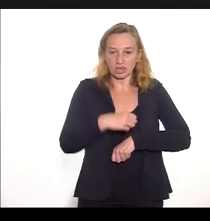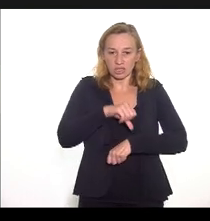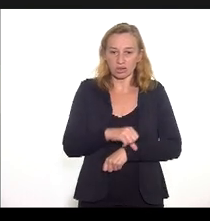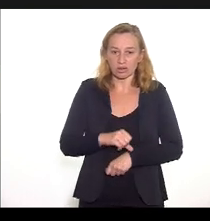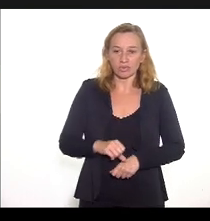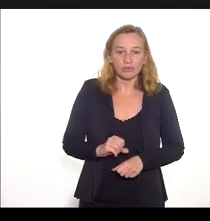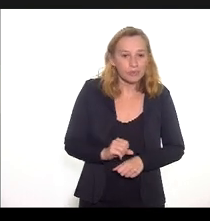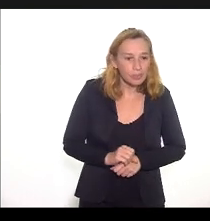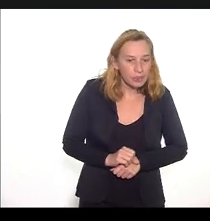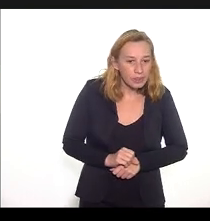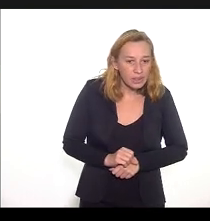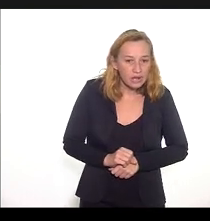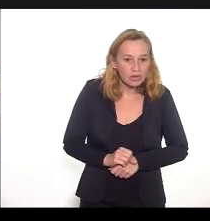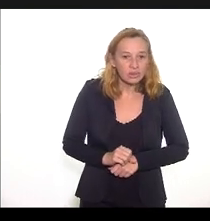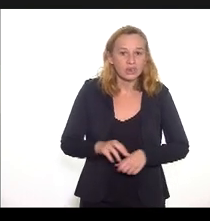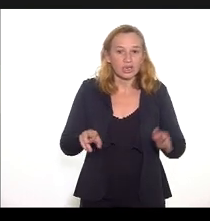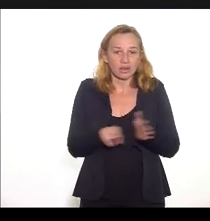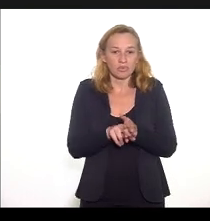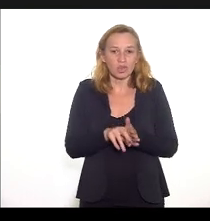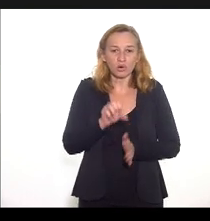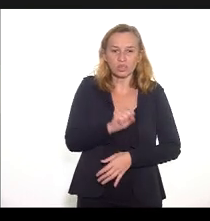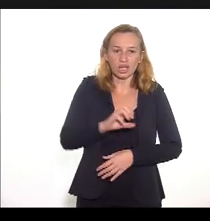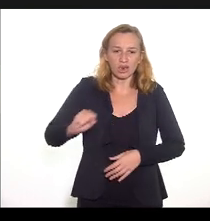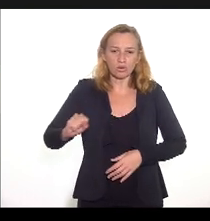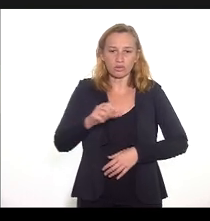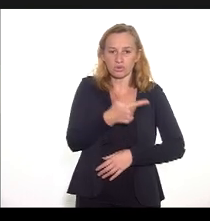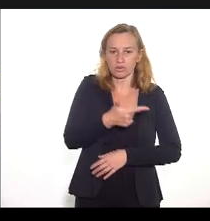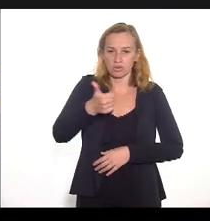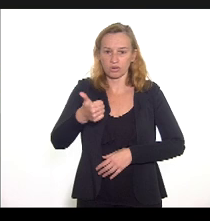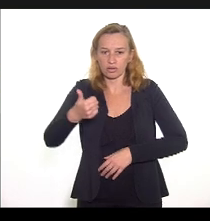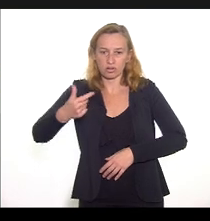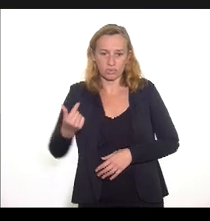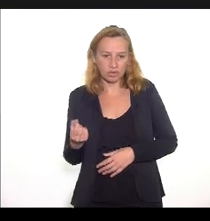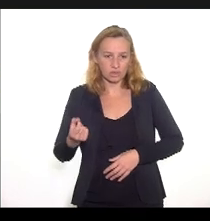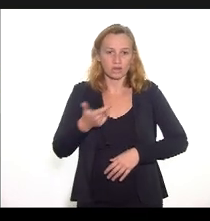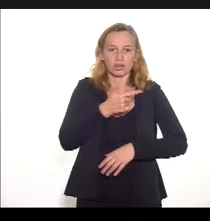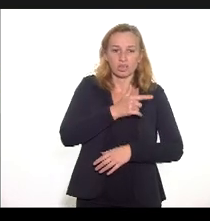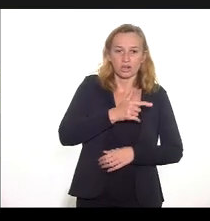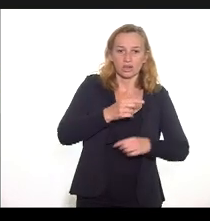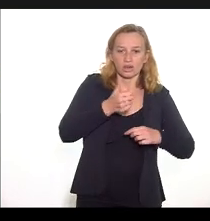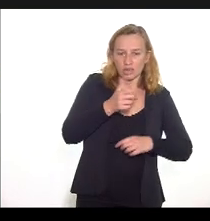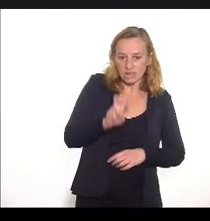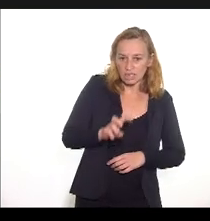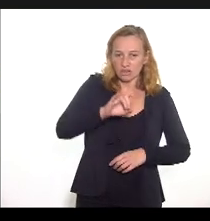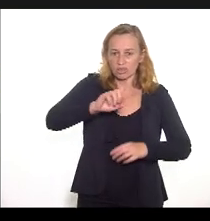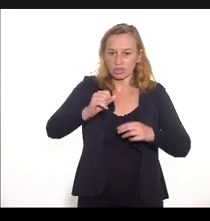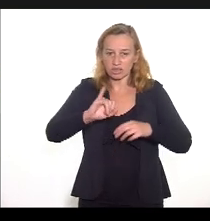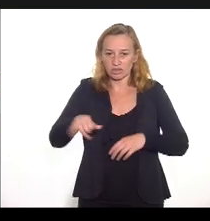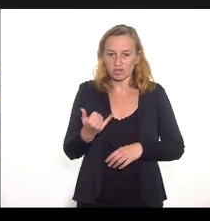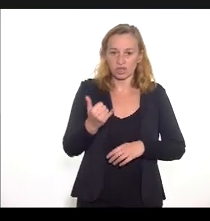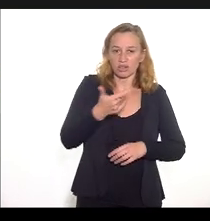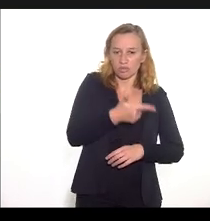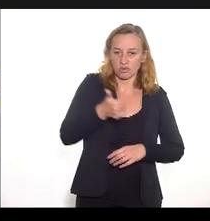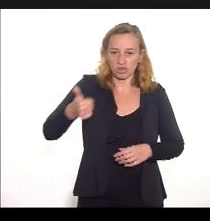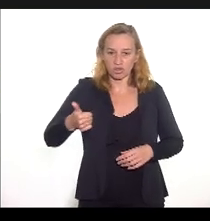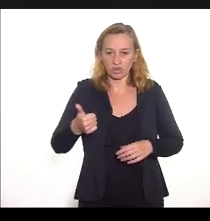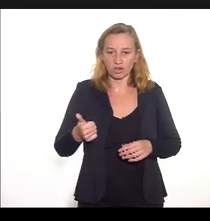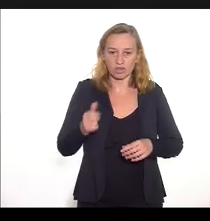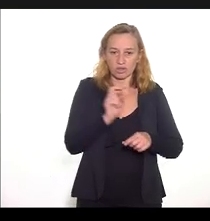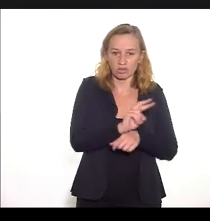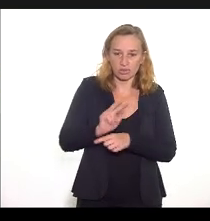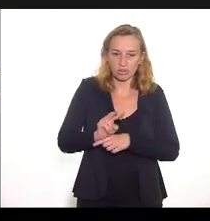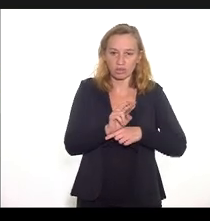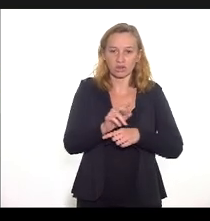CES-RJ, 2.203, de 5 de janeiro de 2021, que dispõe sobre a criação do grupo de investigação de eventos